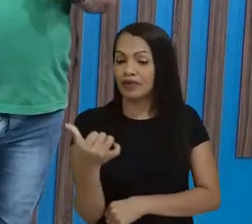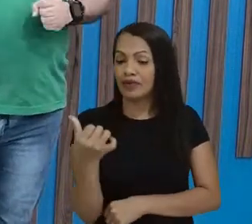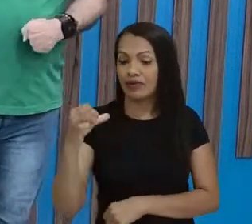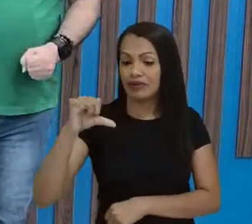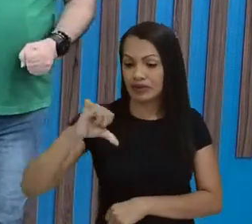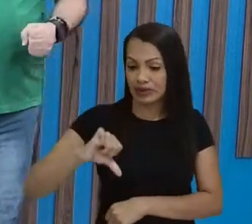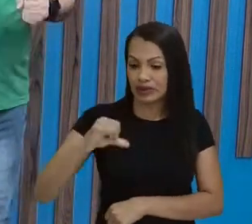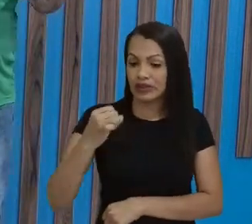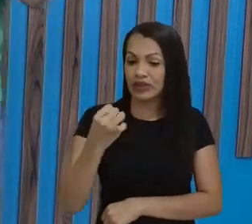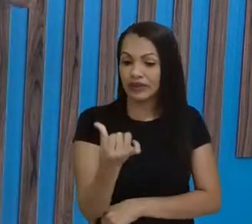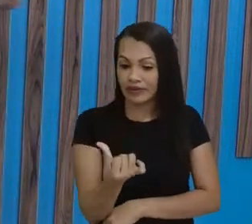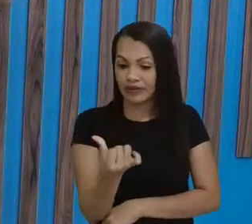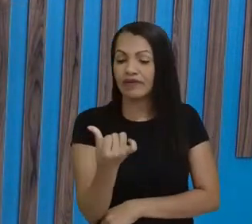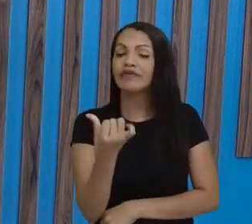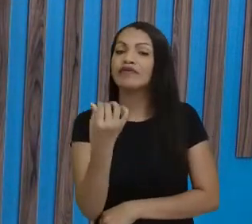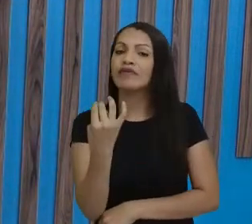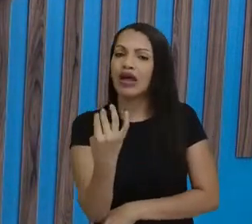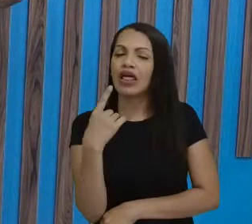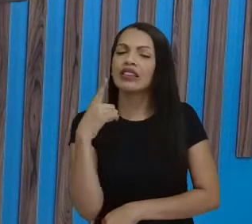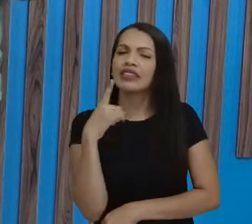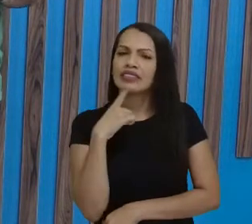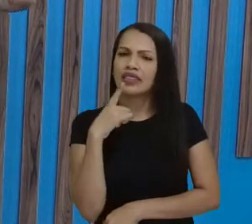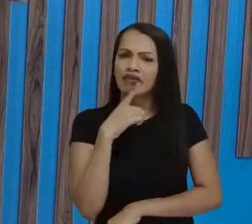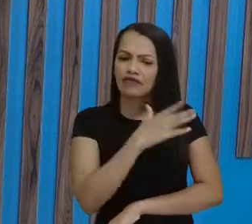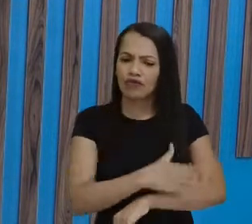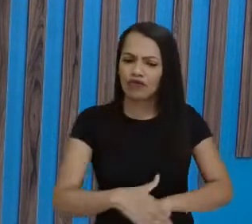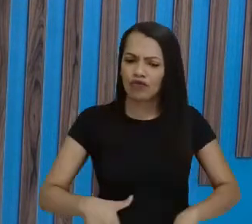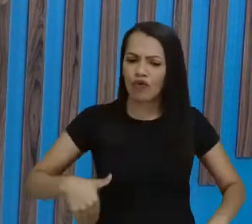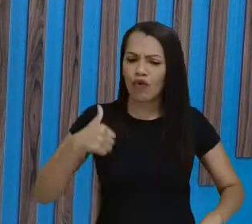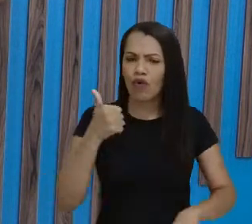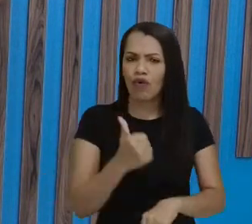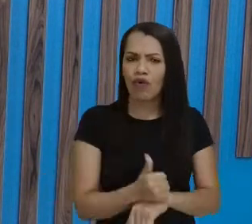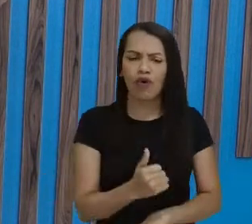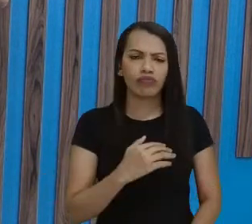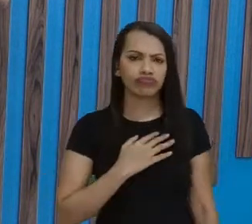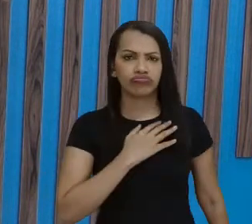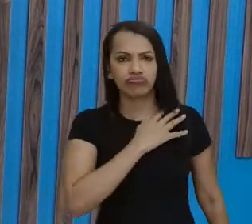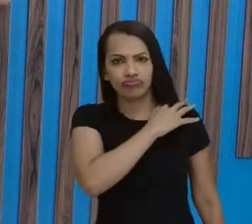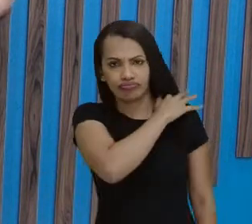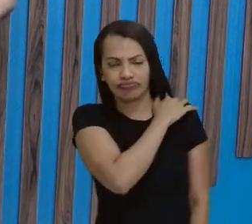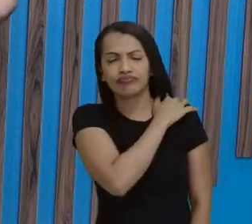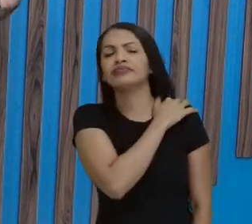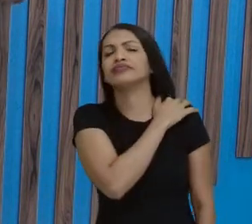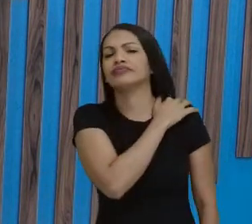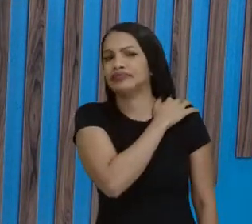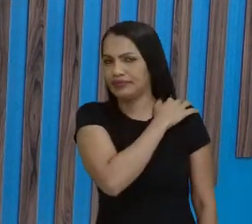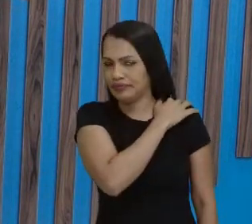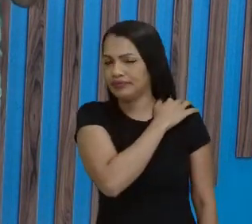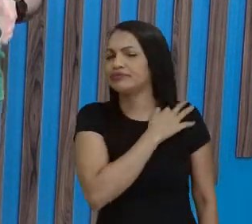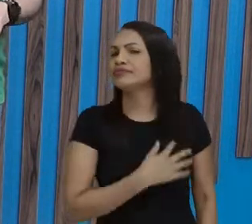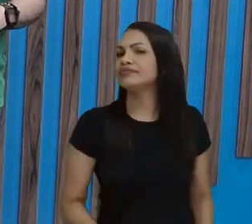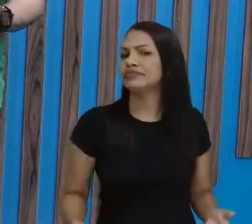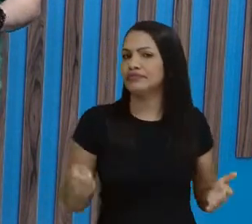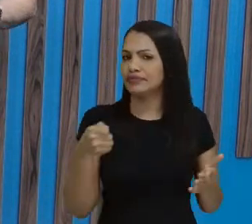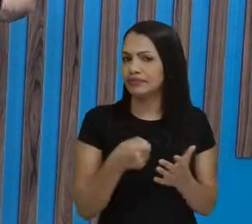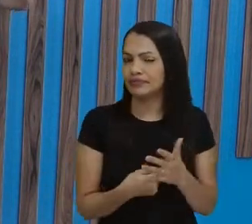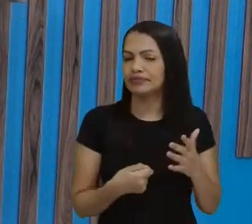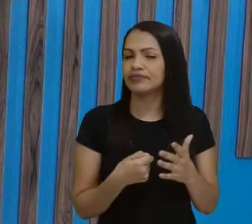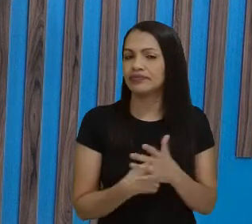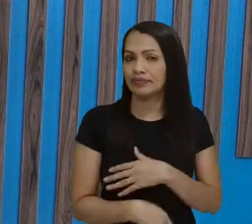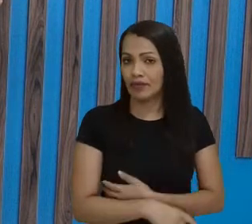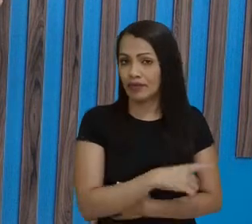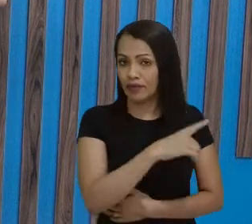gente teve um golpe militar, né, no ano de 1964, a gente teve um golpe militar, lá do dia,